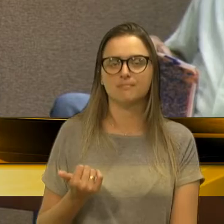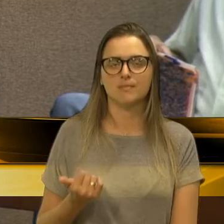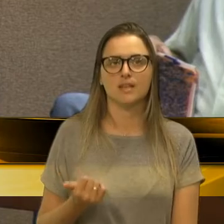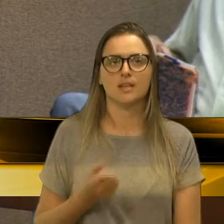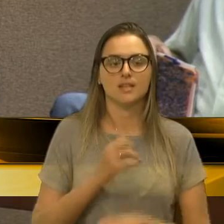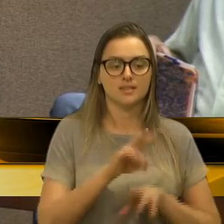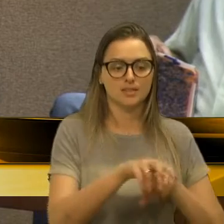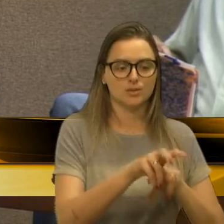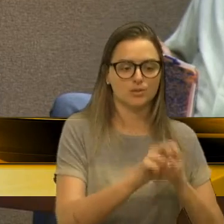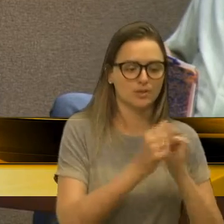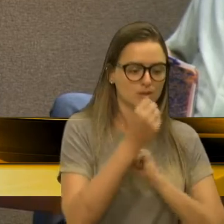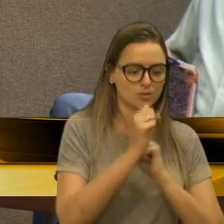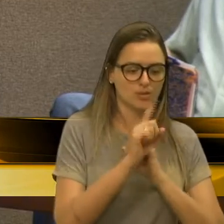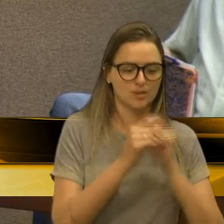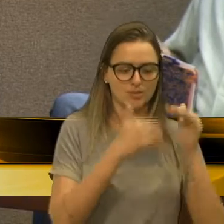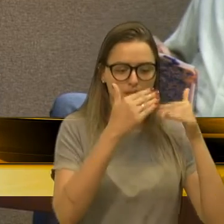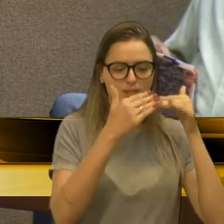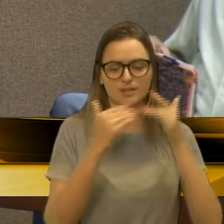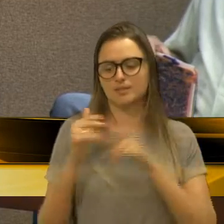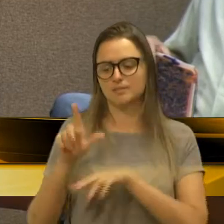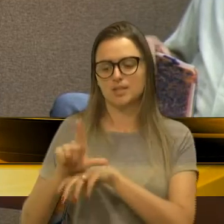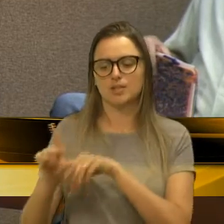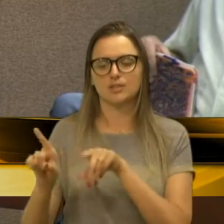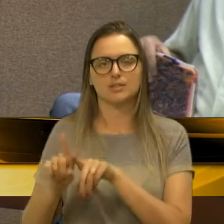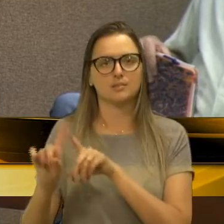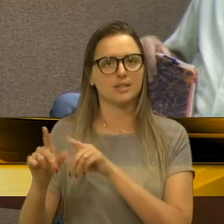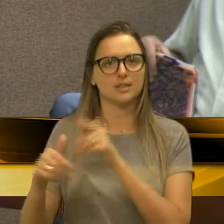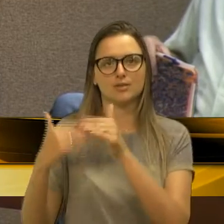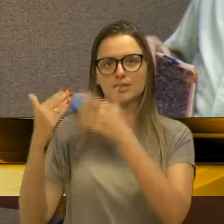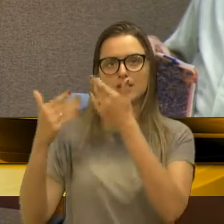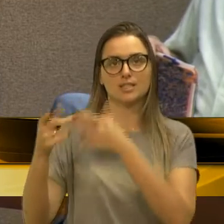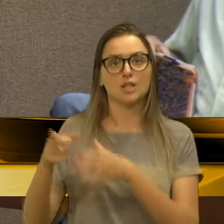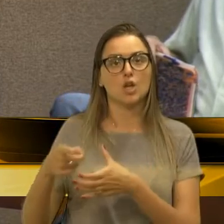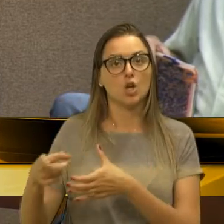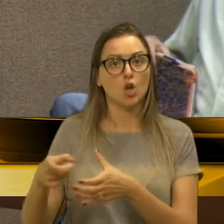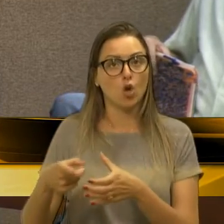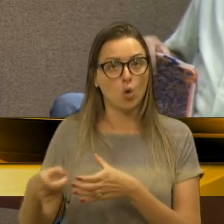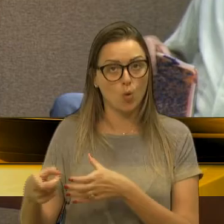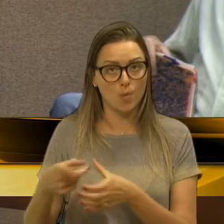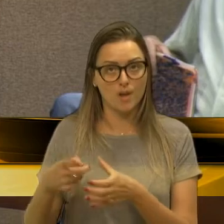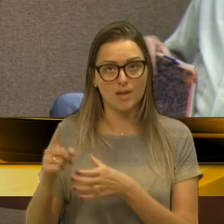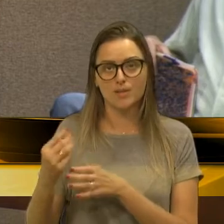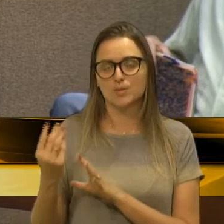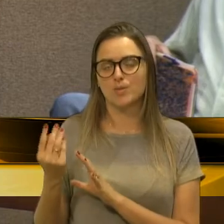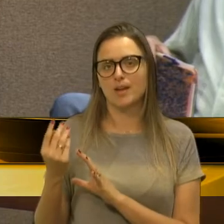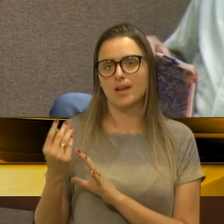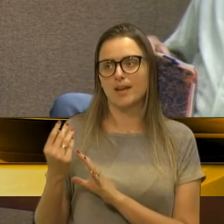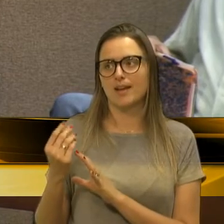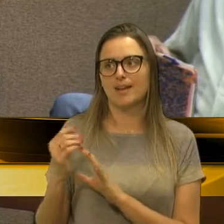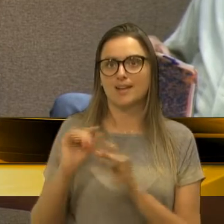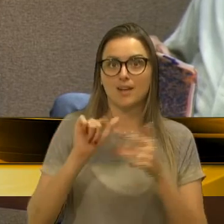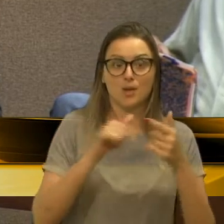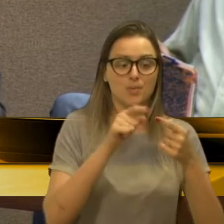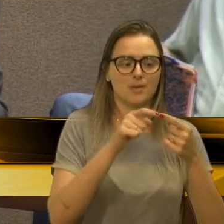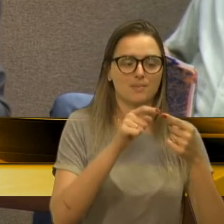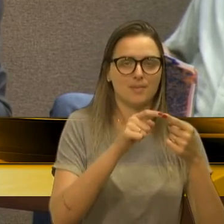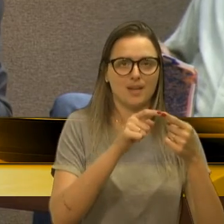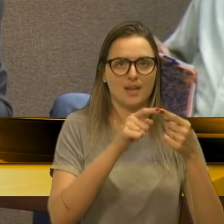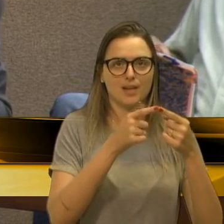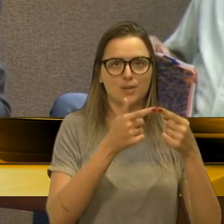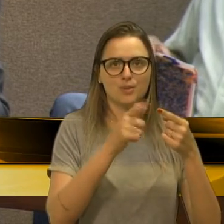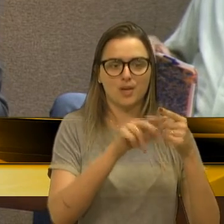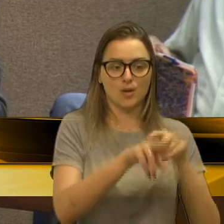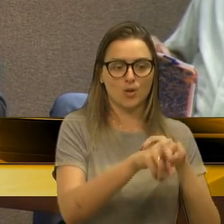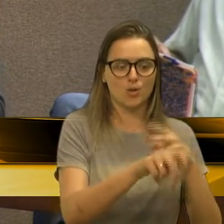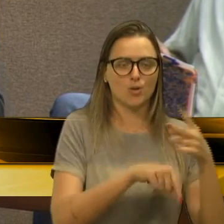o comércio não vai bem. O comércio é uma atividade terciária. Então, esses 80 empregos